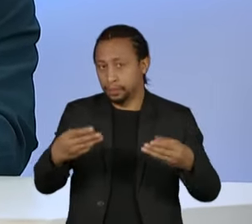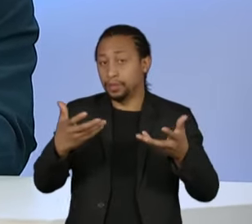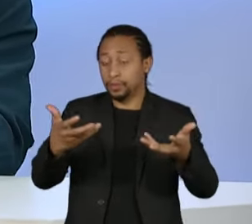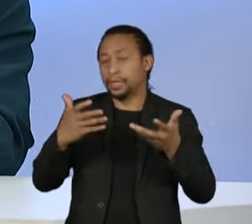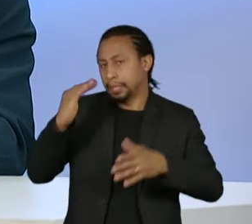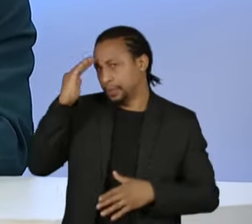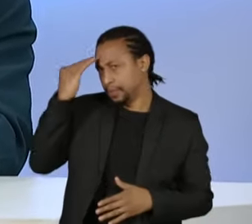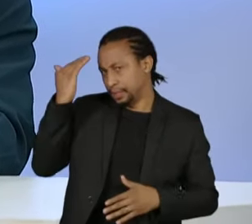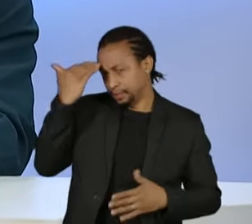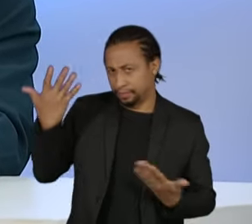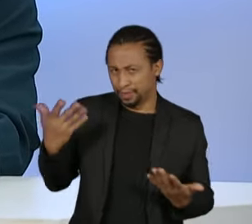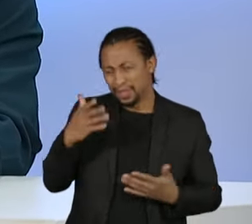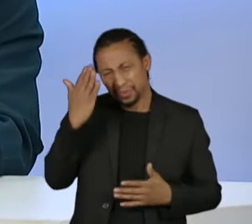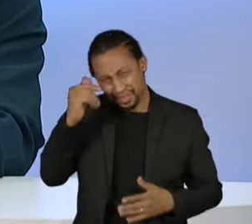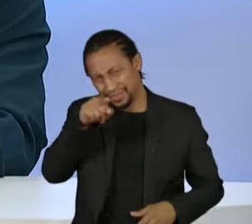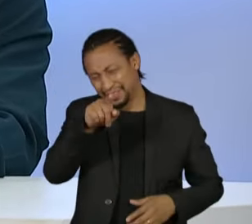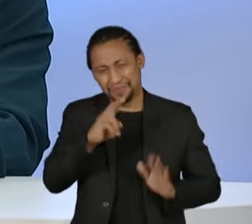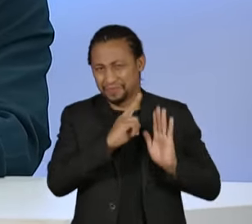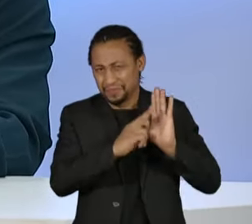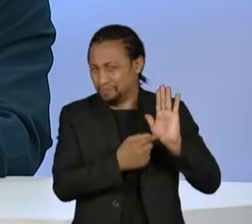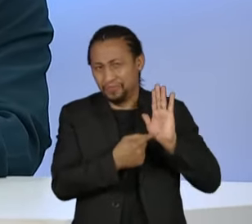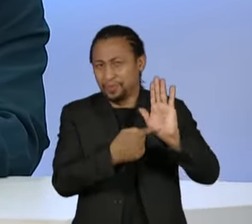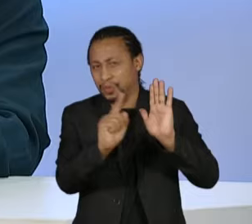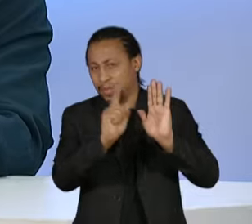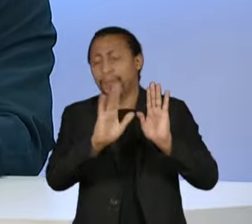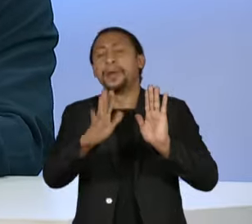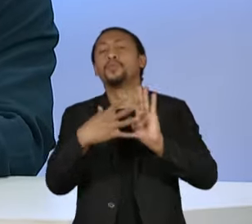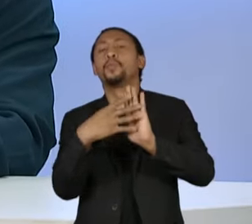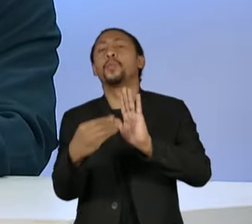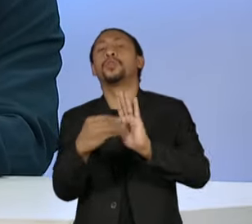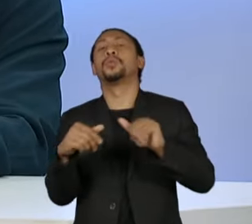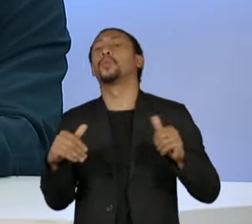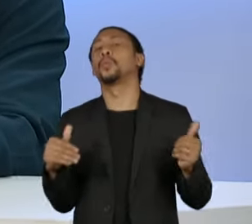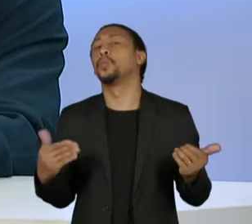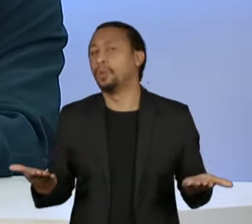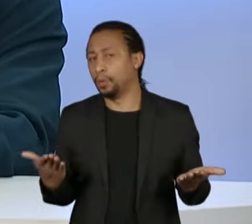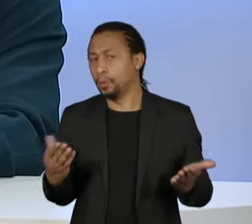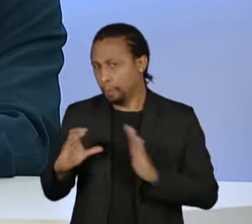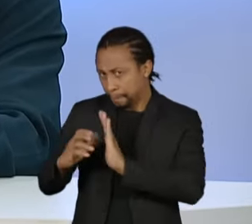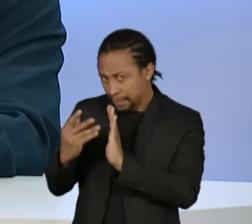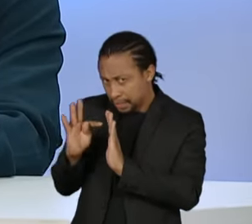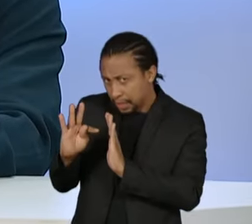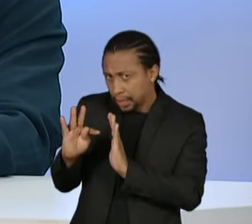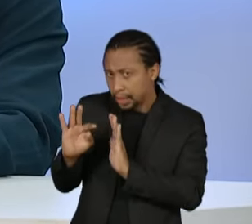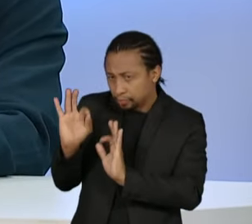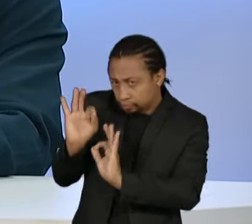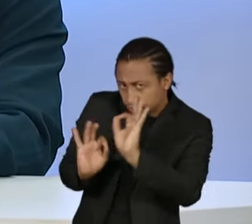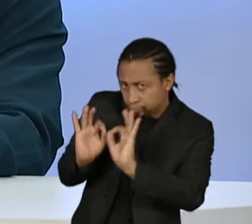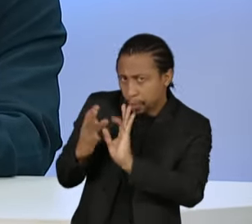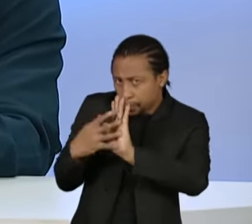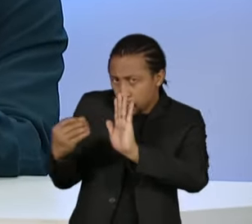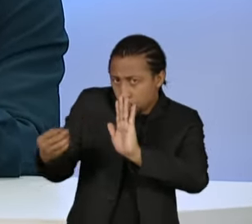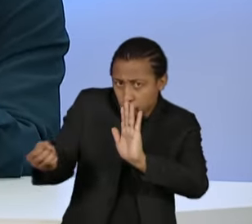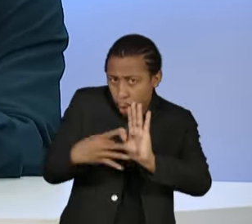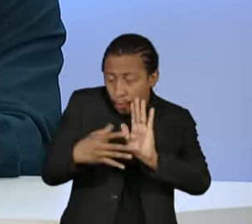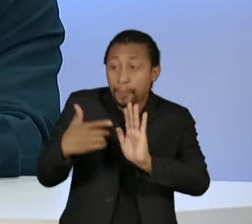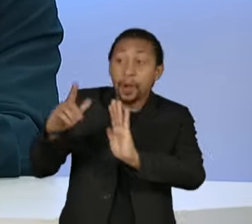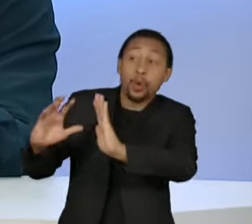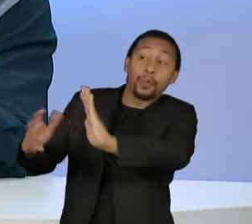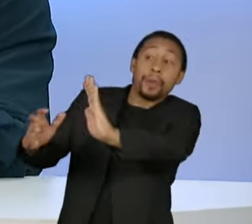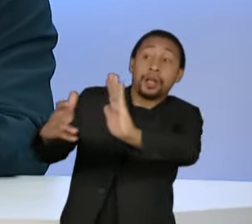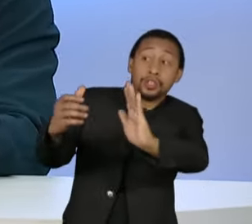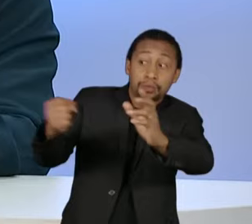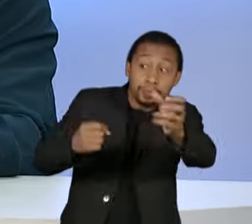modelo. O PT estuda um novo modelo para acomodar os partidos da base aliada nos ministérios? Ou a gente pode